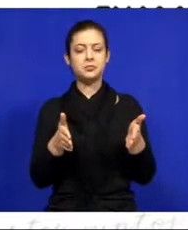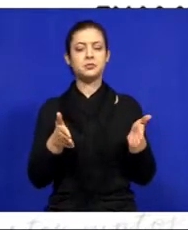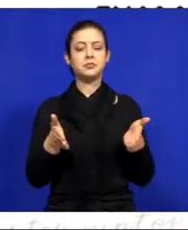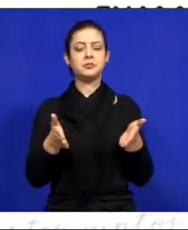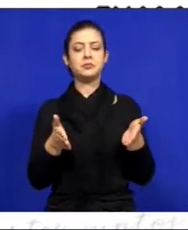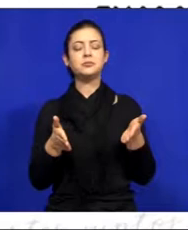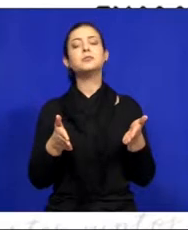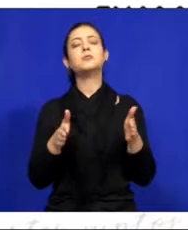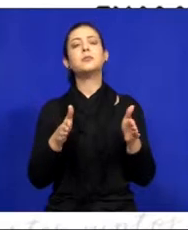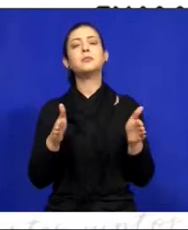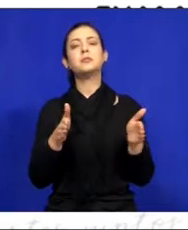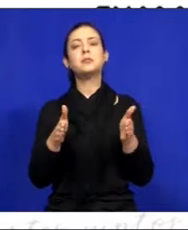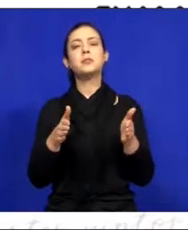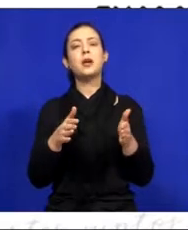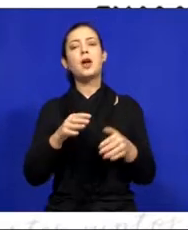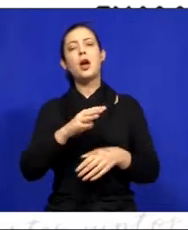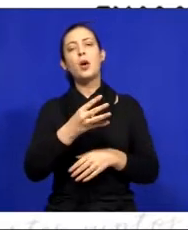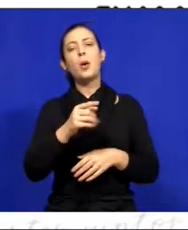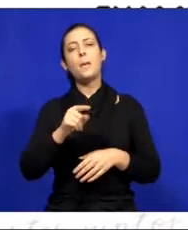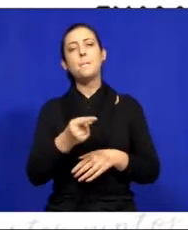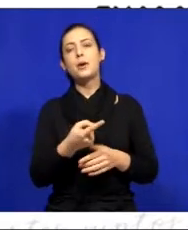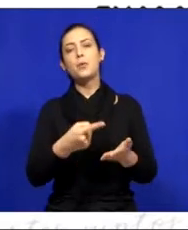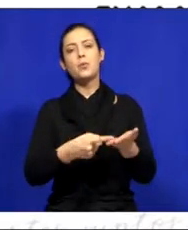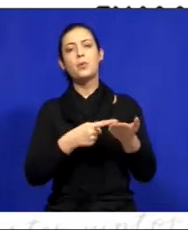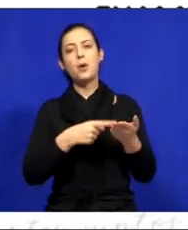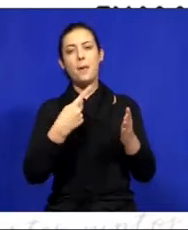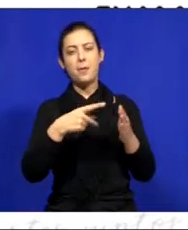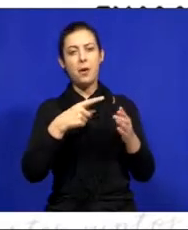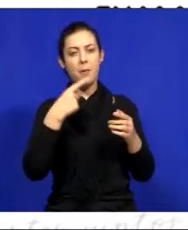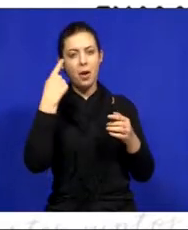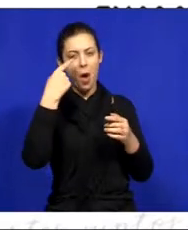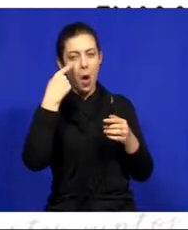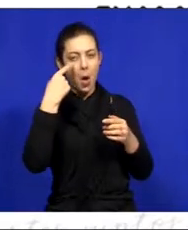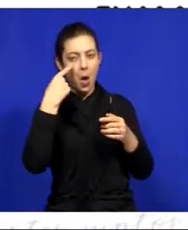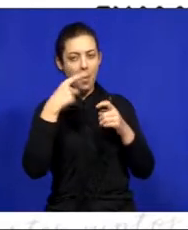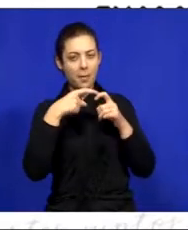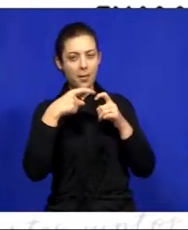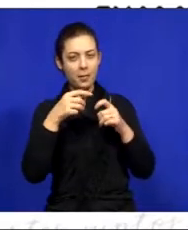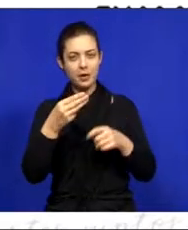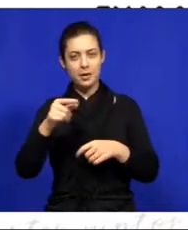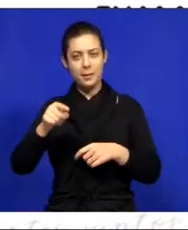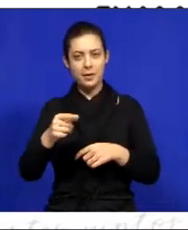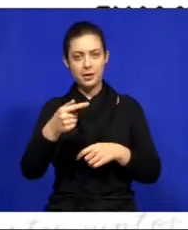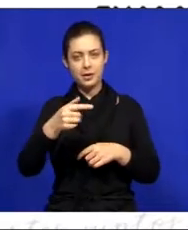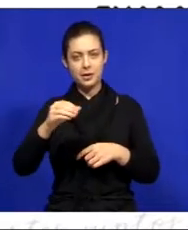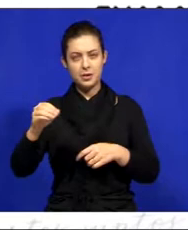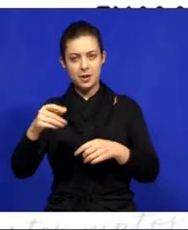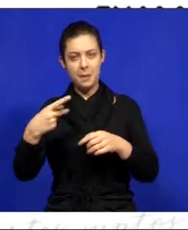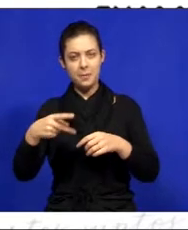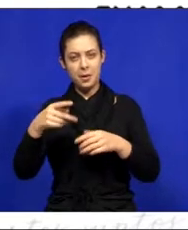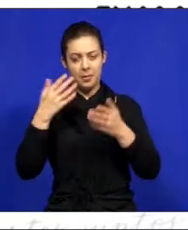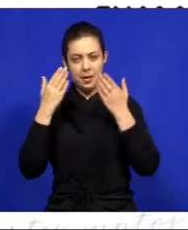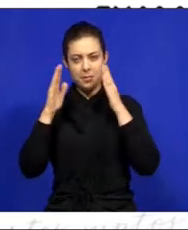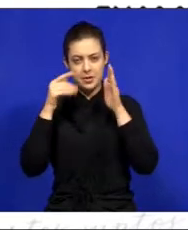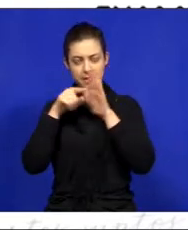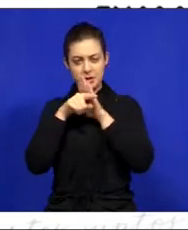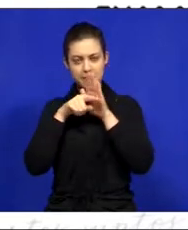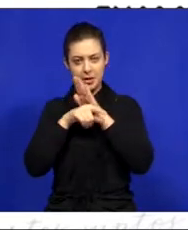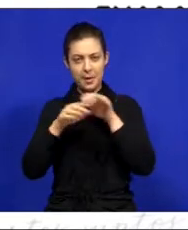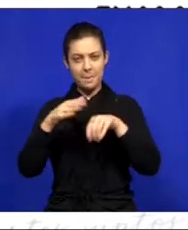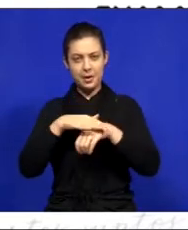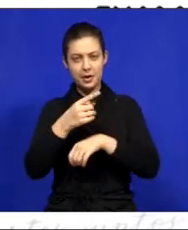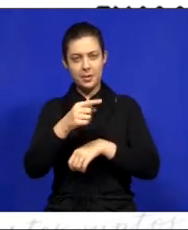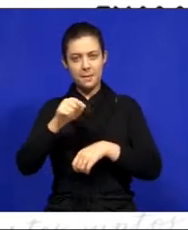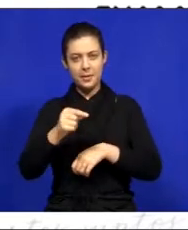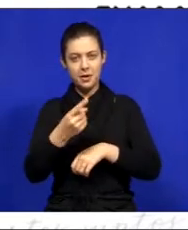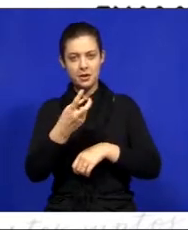Aproximadamente 4 mil consultas em oftalmologia, 3.700 em psiquiatria, mais de 1